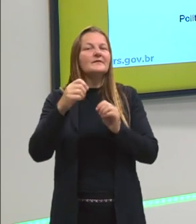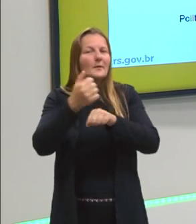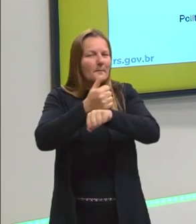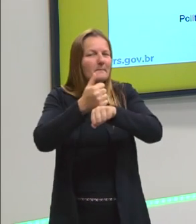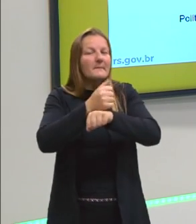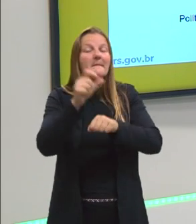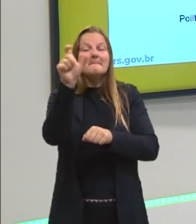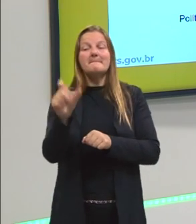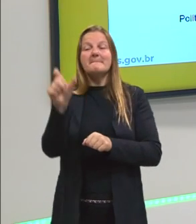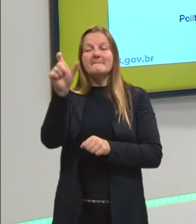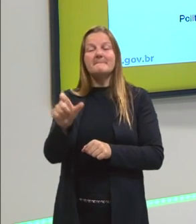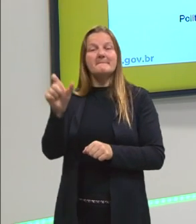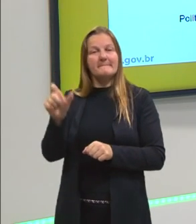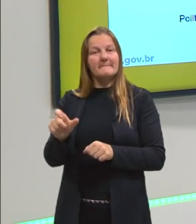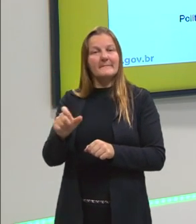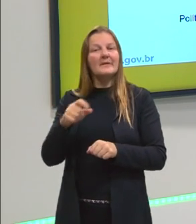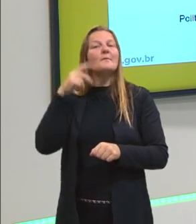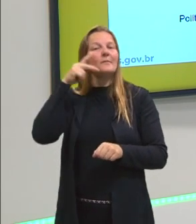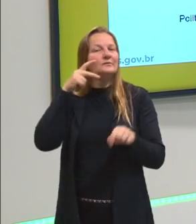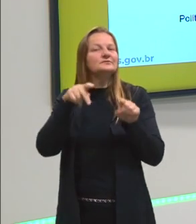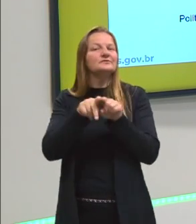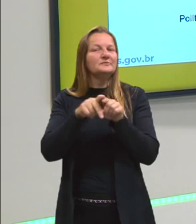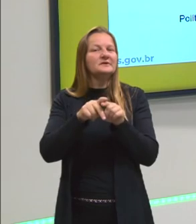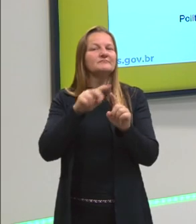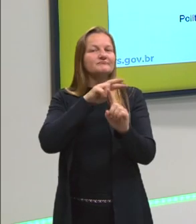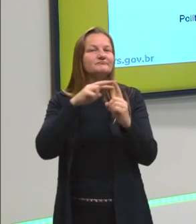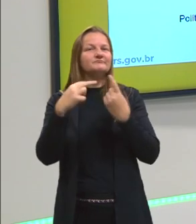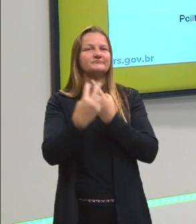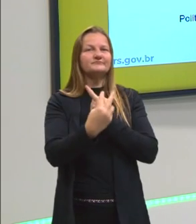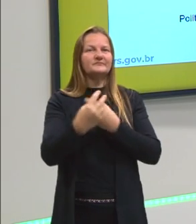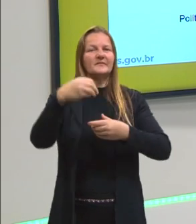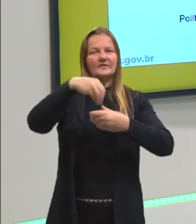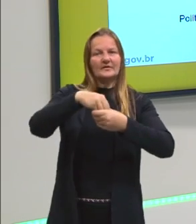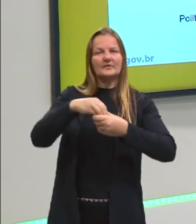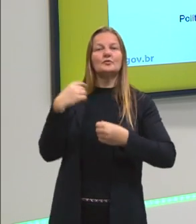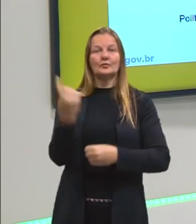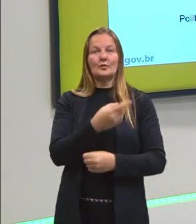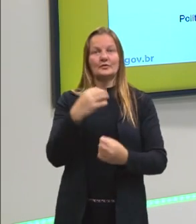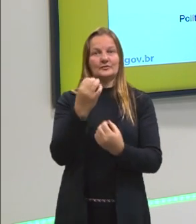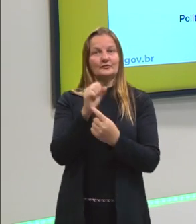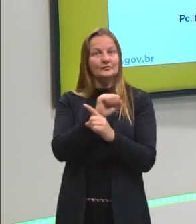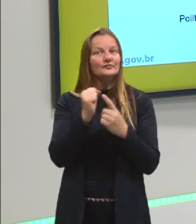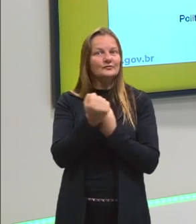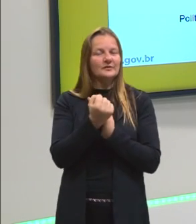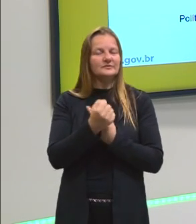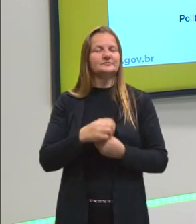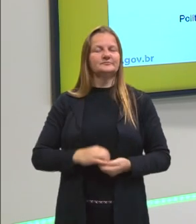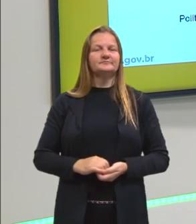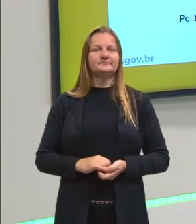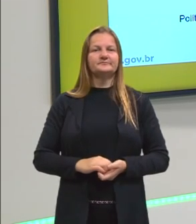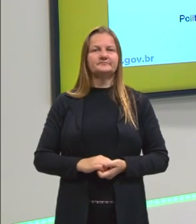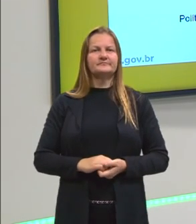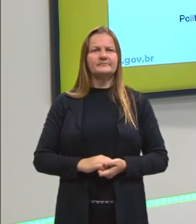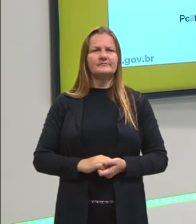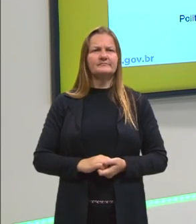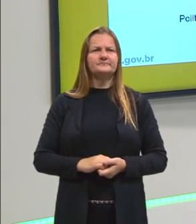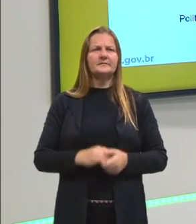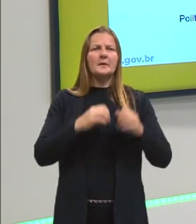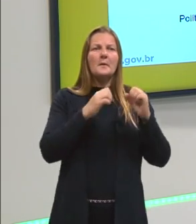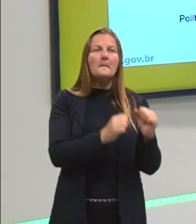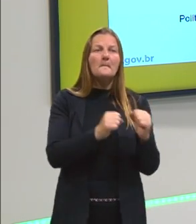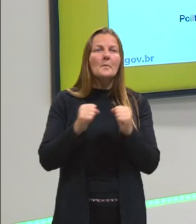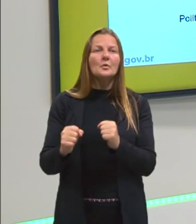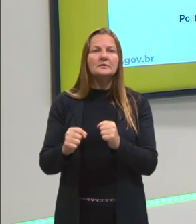políticos. Então vejam os paradoxos que há dentro da nossa sociedade em relação à questão da política, né? E o poder,